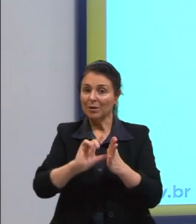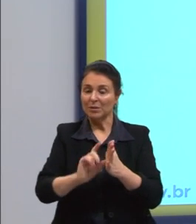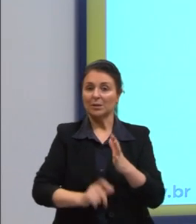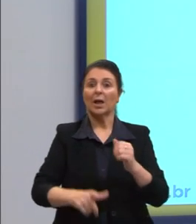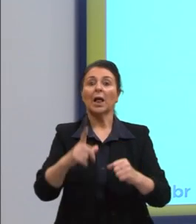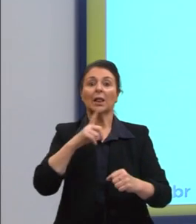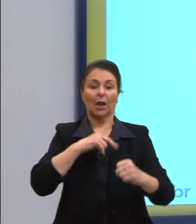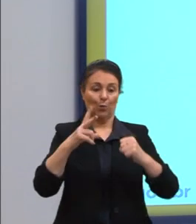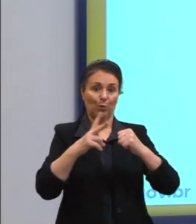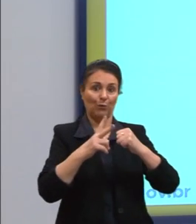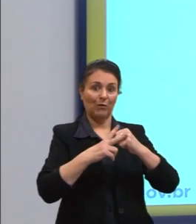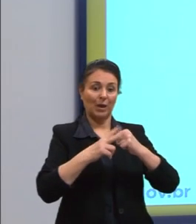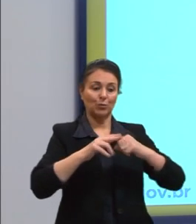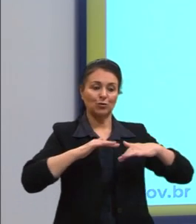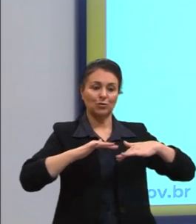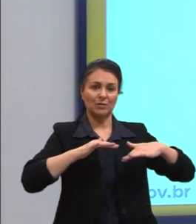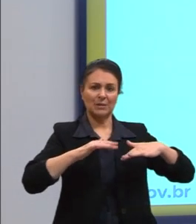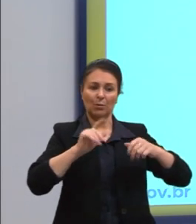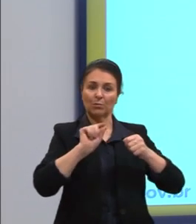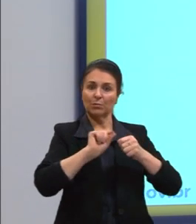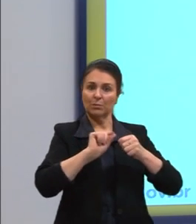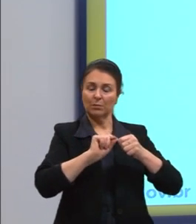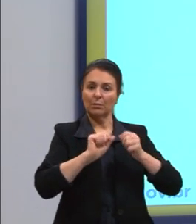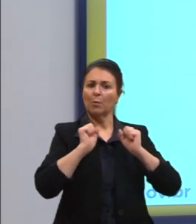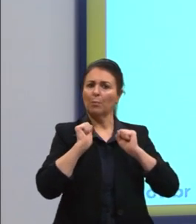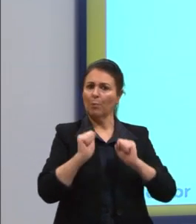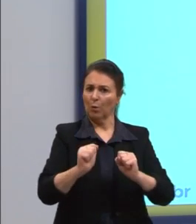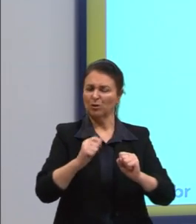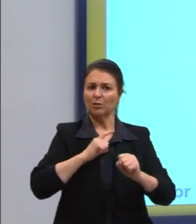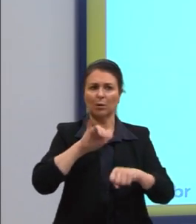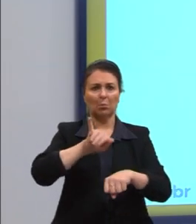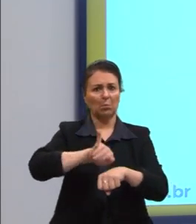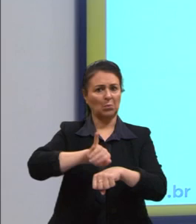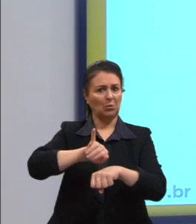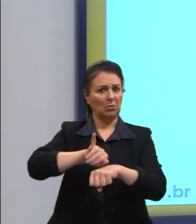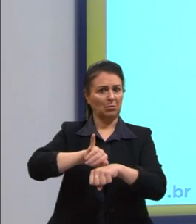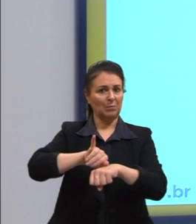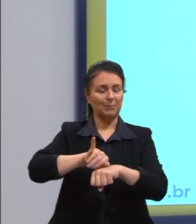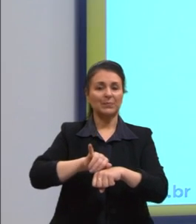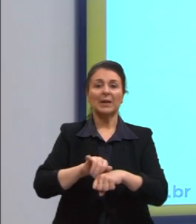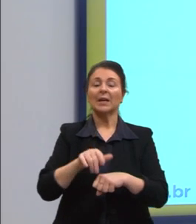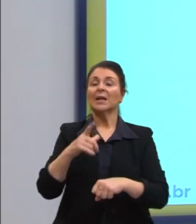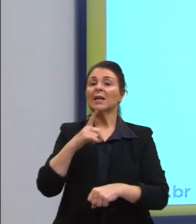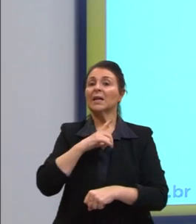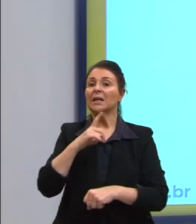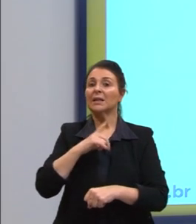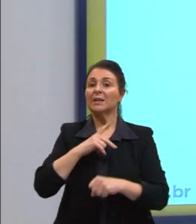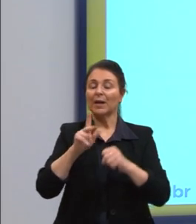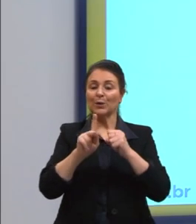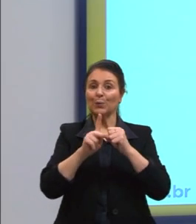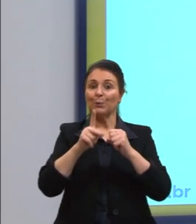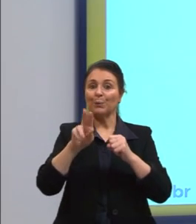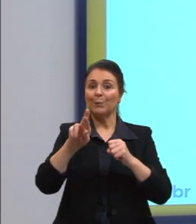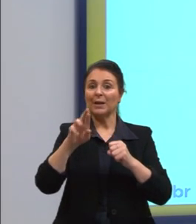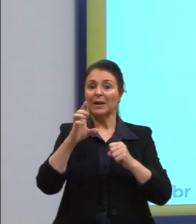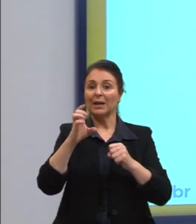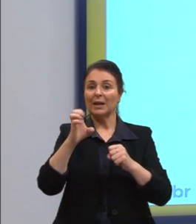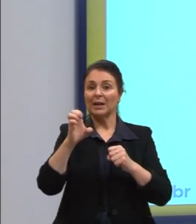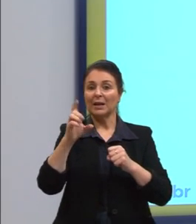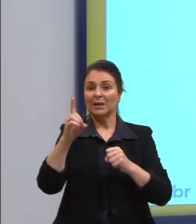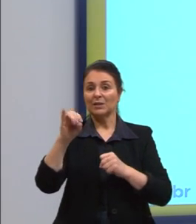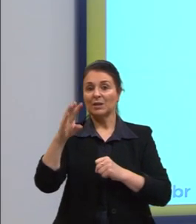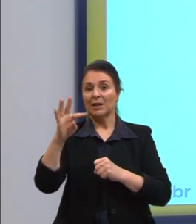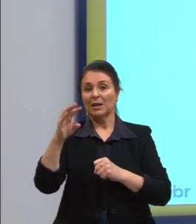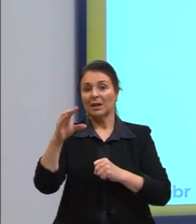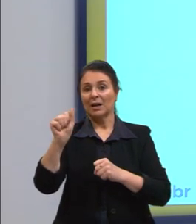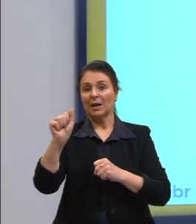verbo de ação que pode ter ou não objetos. E eu vou ter um predicativo do sujeito ou um